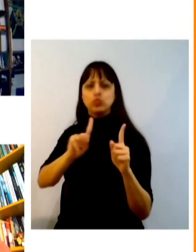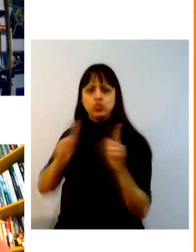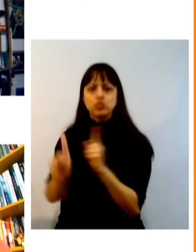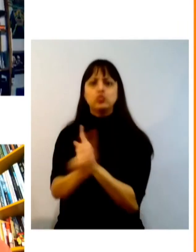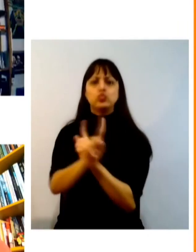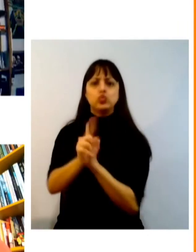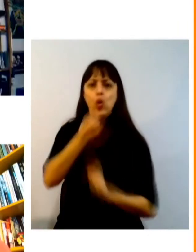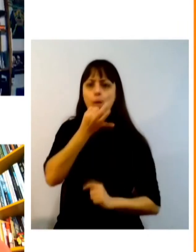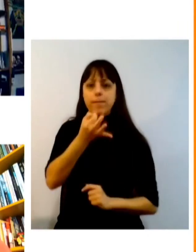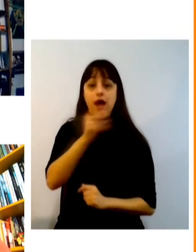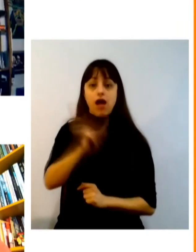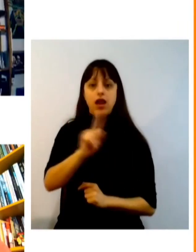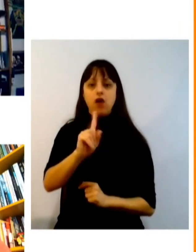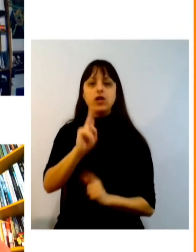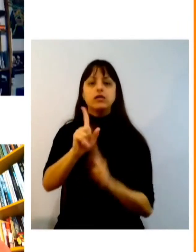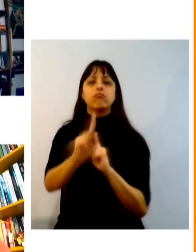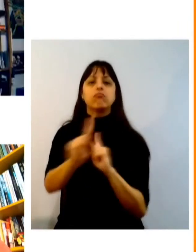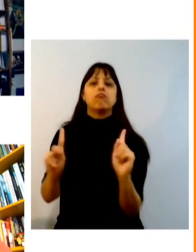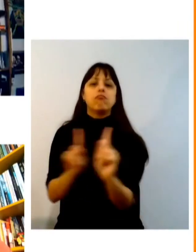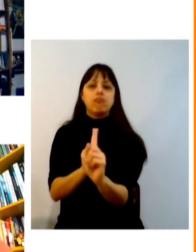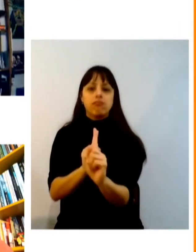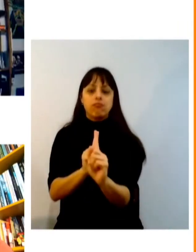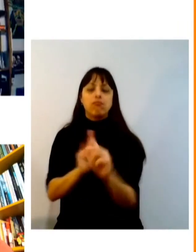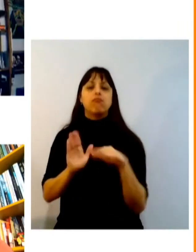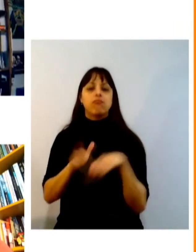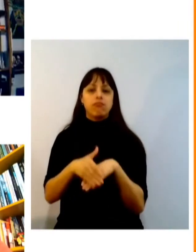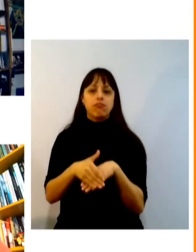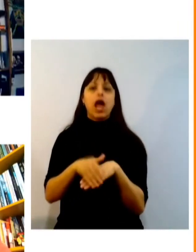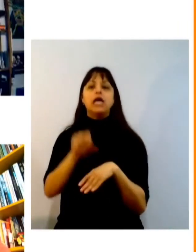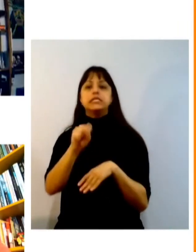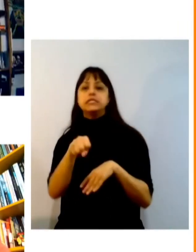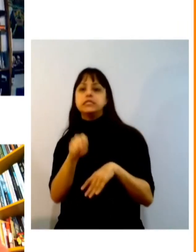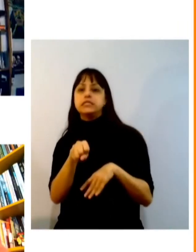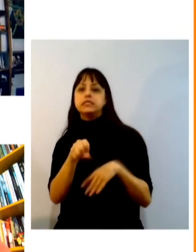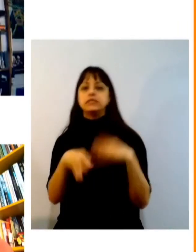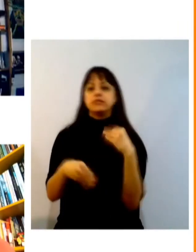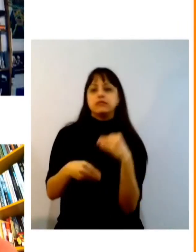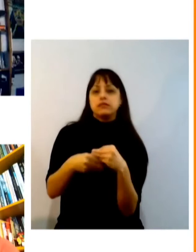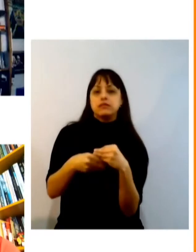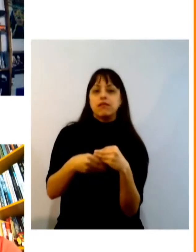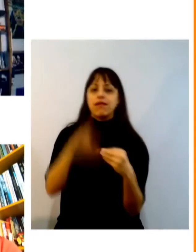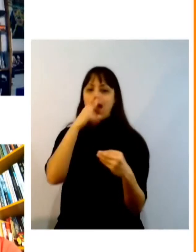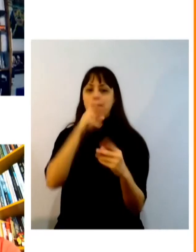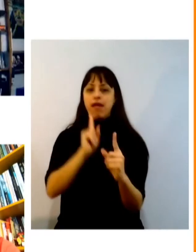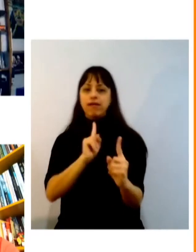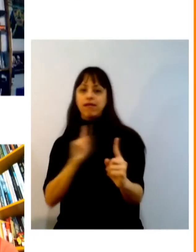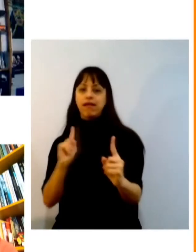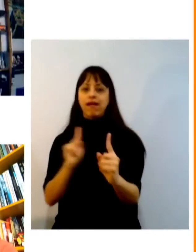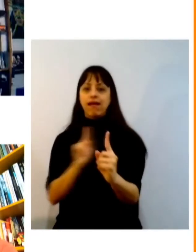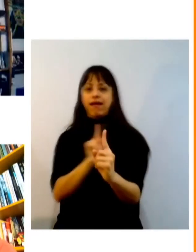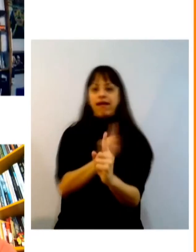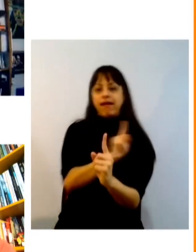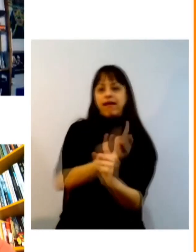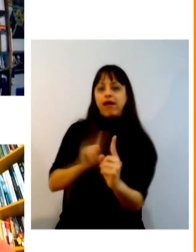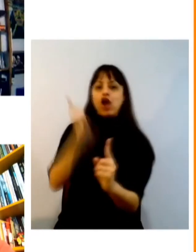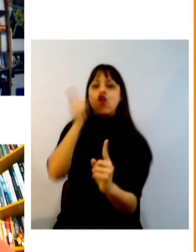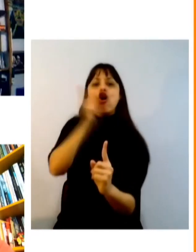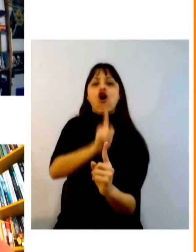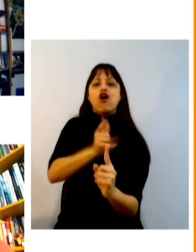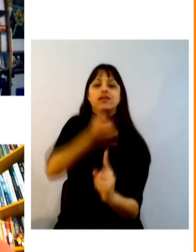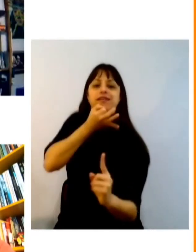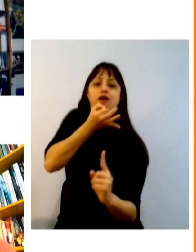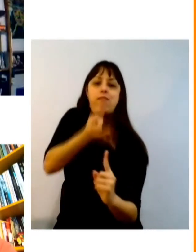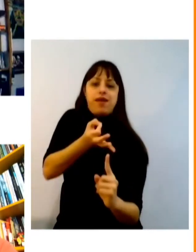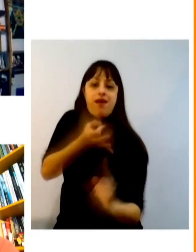mas não é realmente com o papel de dar a sua opinião e assim por diante é uma coisa muito mais externa então eu acho que a grande